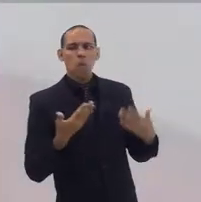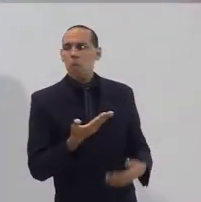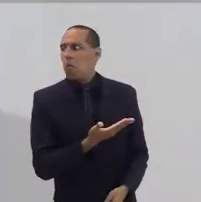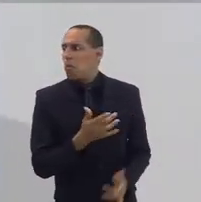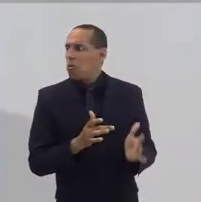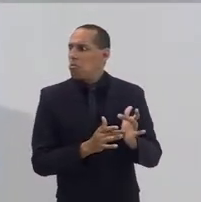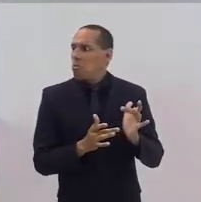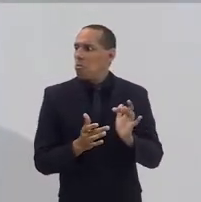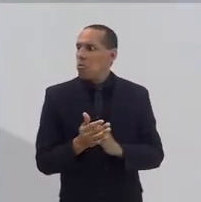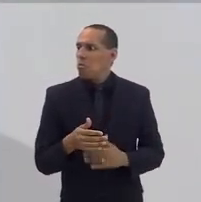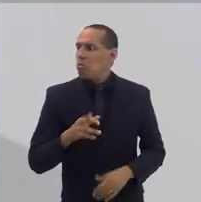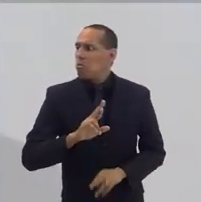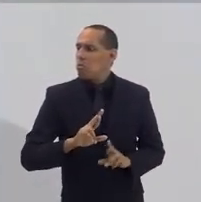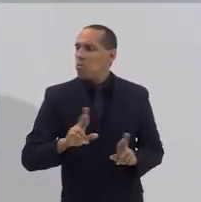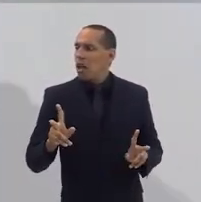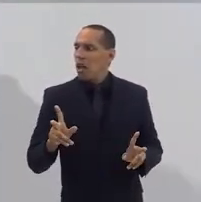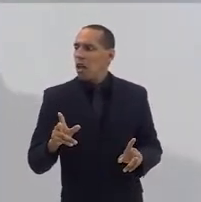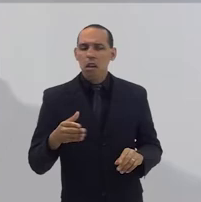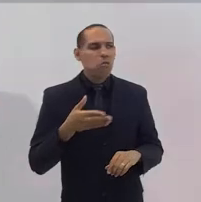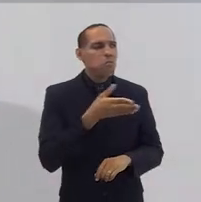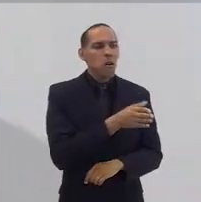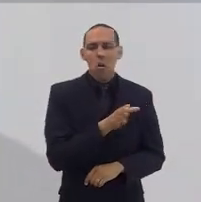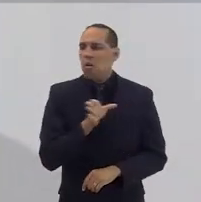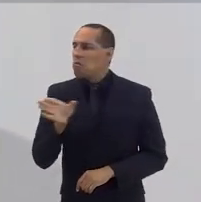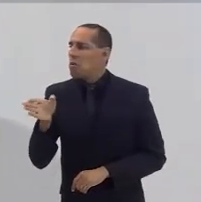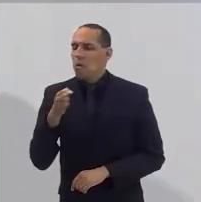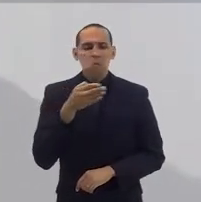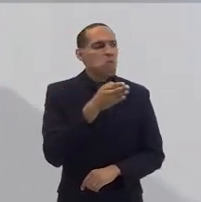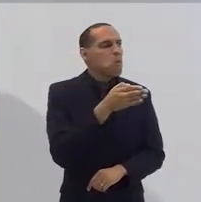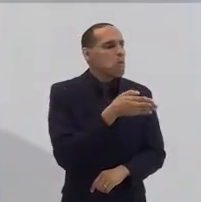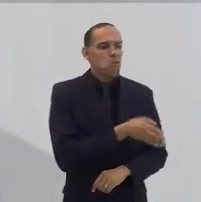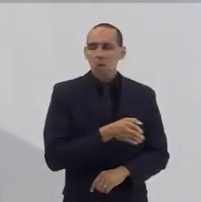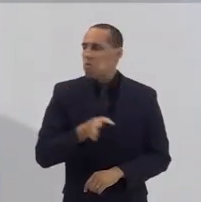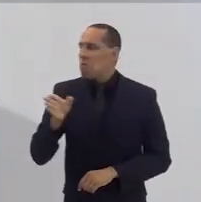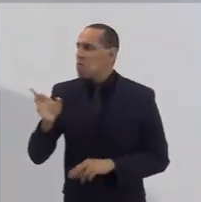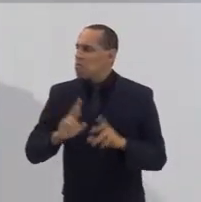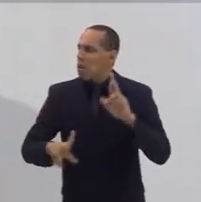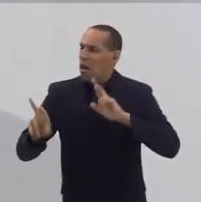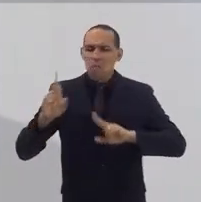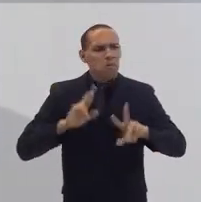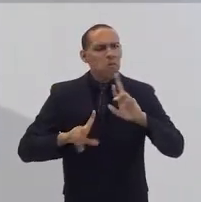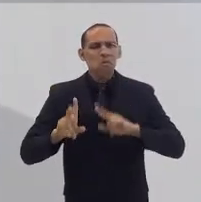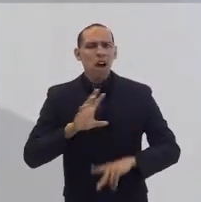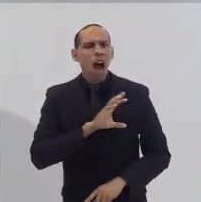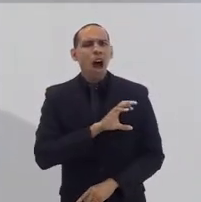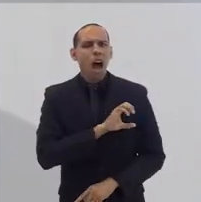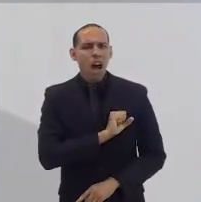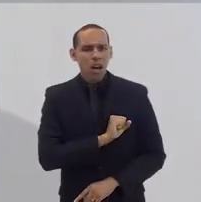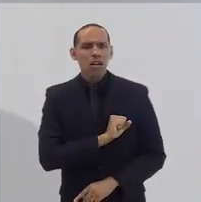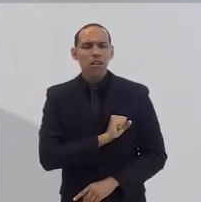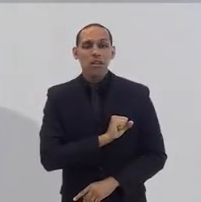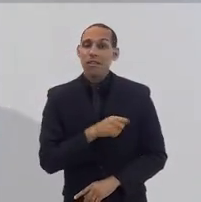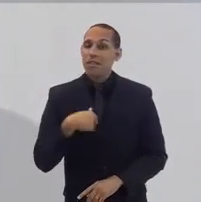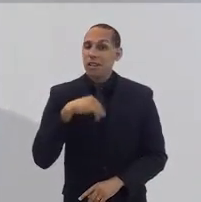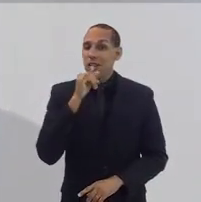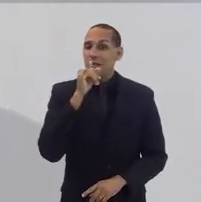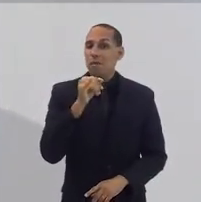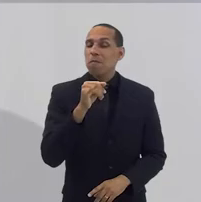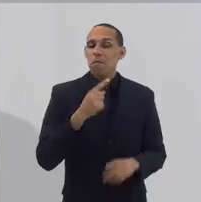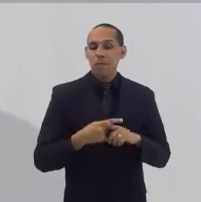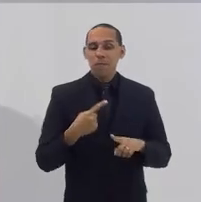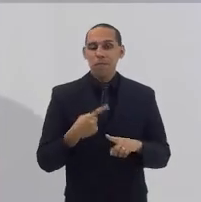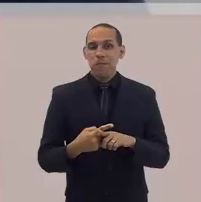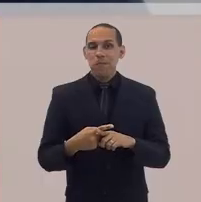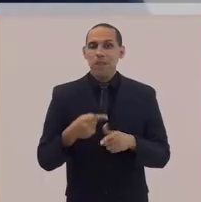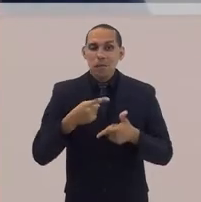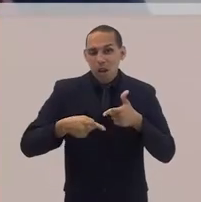liberdade que Jesus tinha de transitar, de conversar, de acolher e de amar. Então, só estou te dizendo